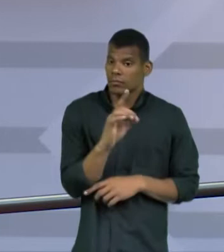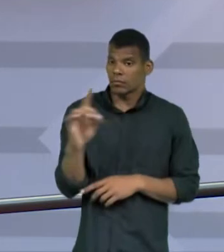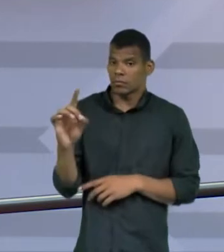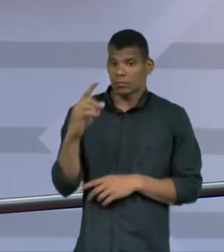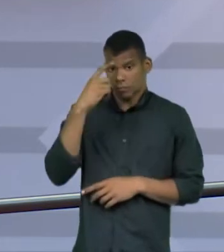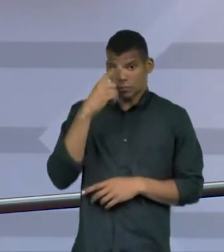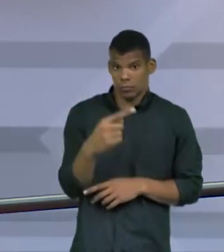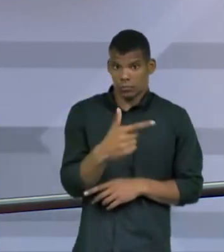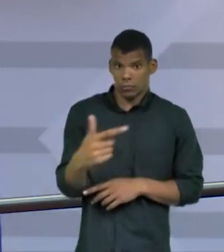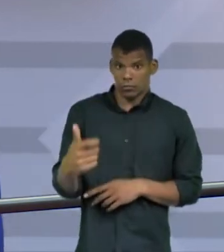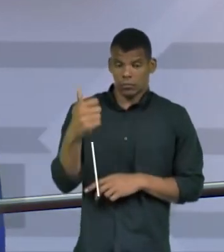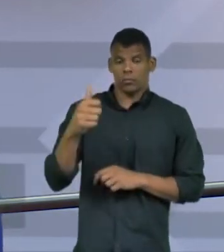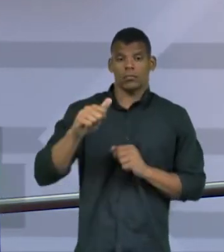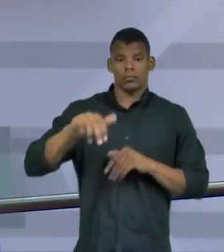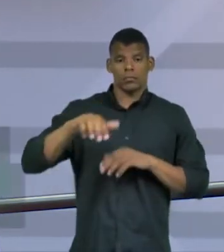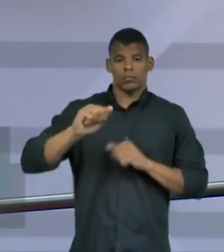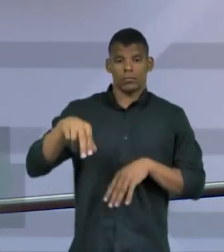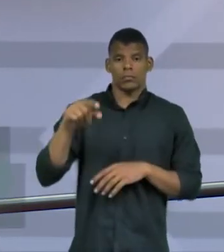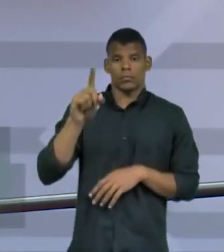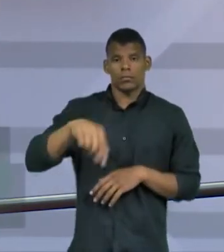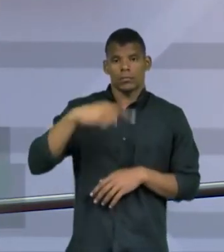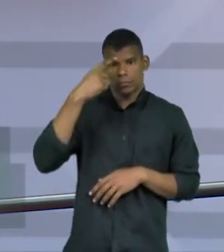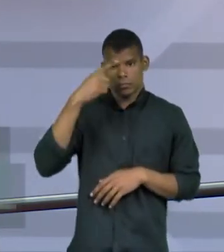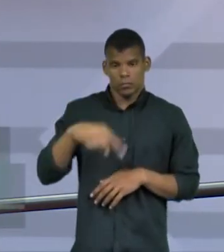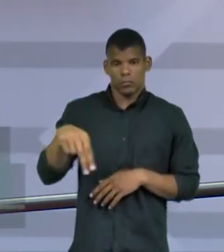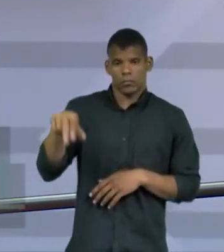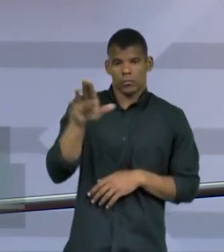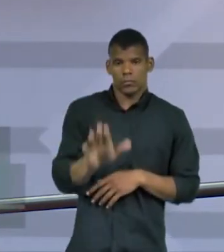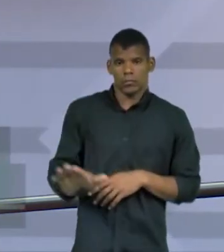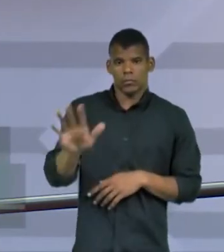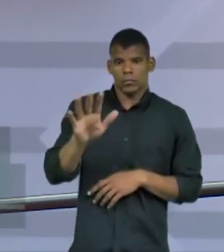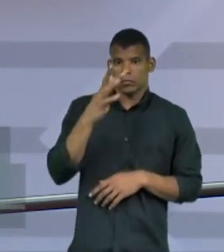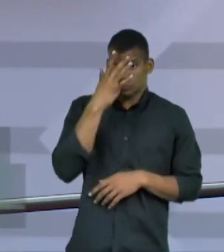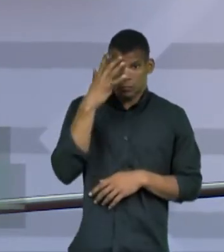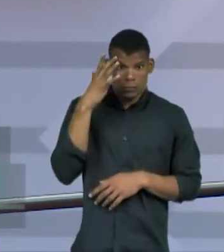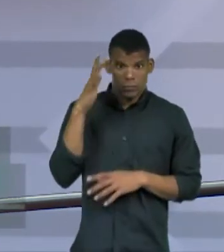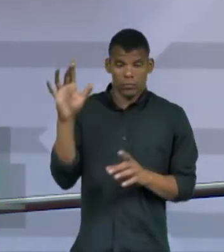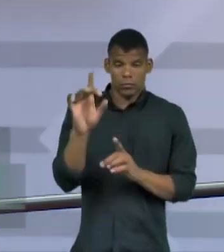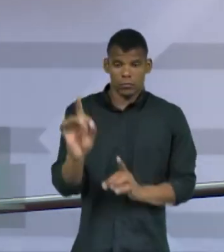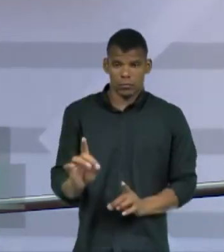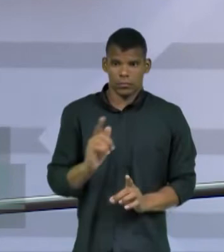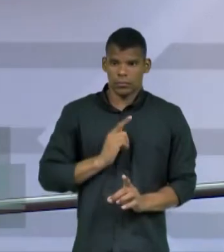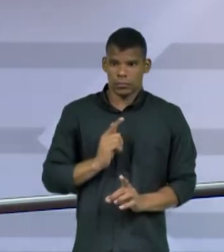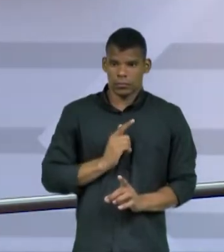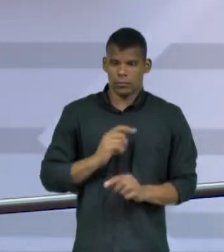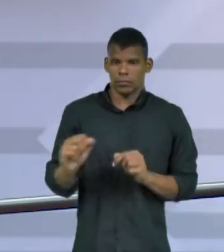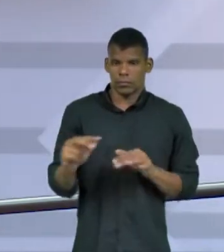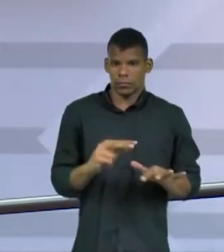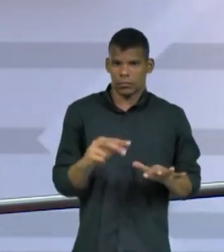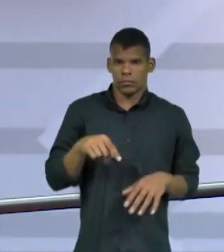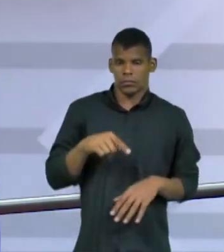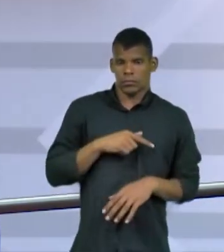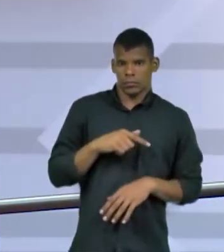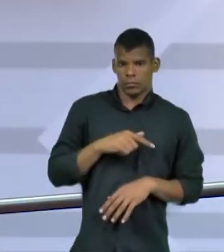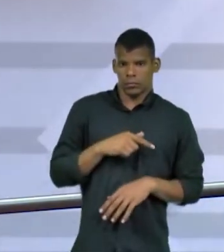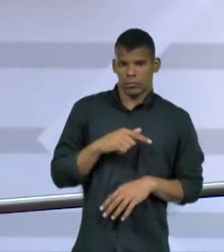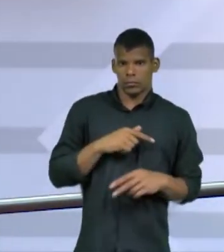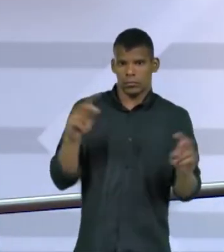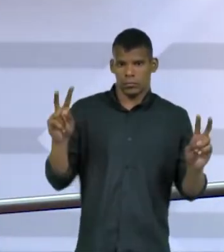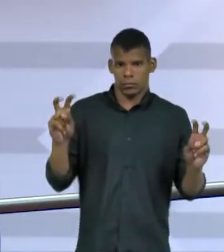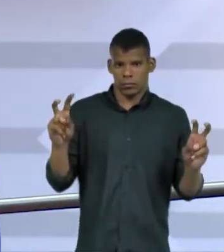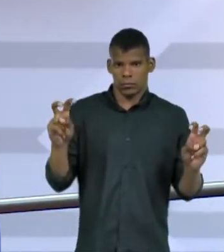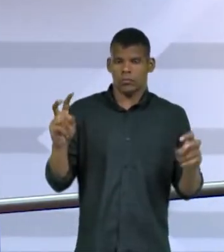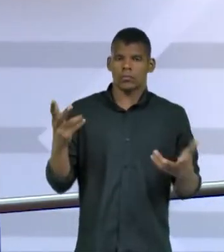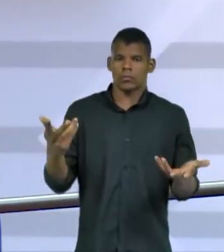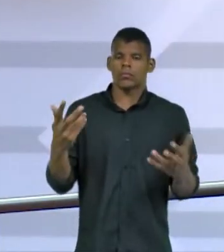setembro é o Dia Nacional de Luta da Pessoa com Deficiência. E essa semana a gente traz essa temática. Vamos discutir os